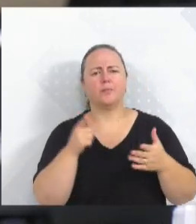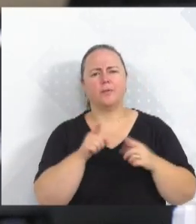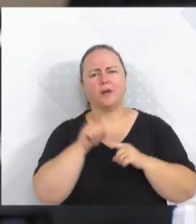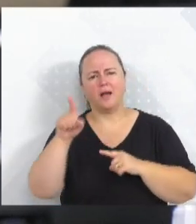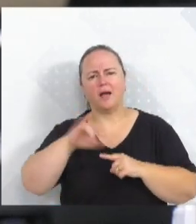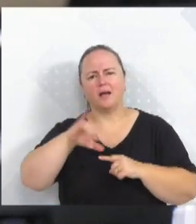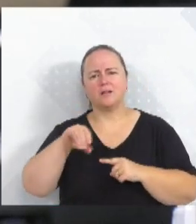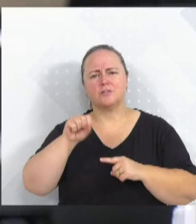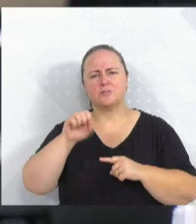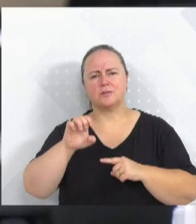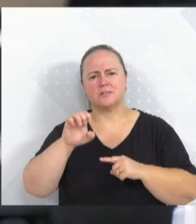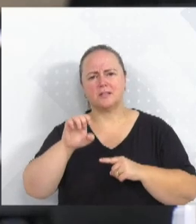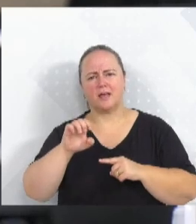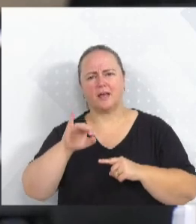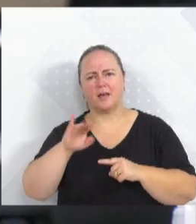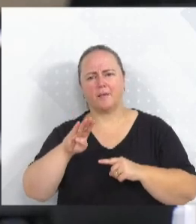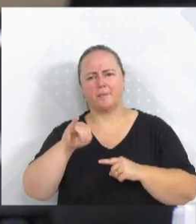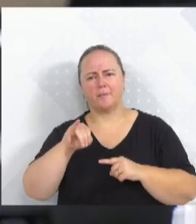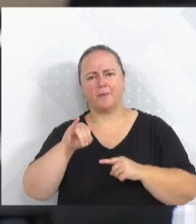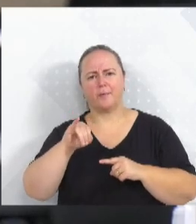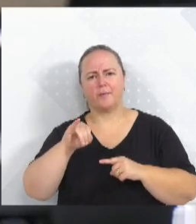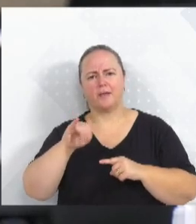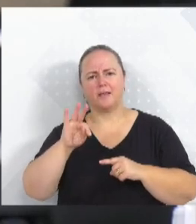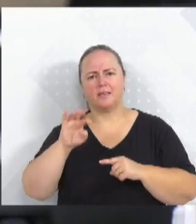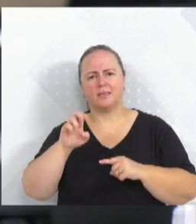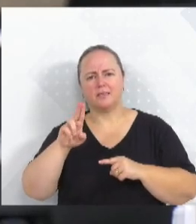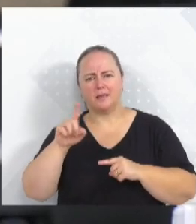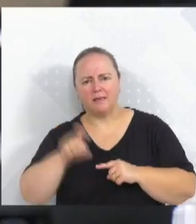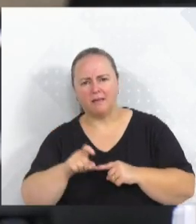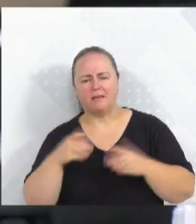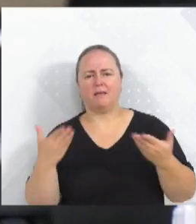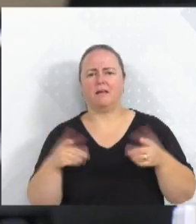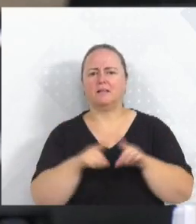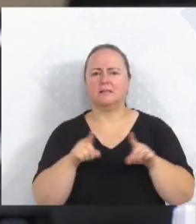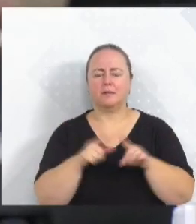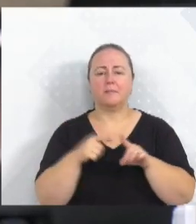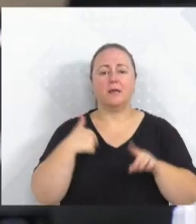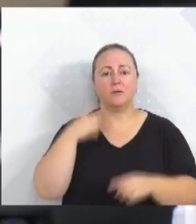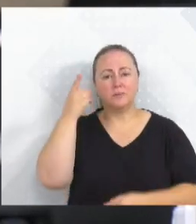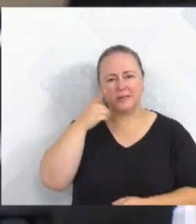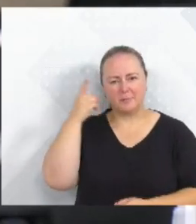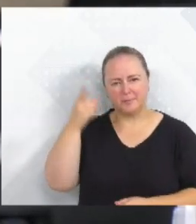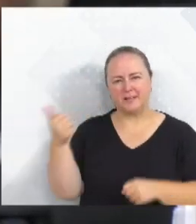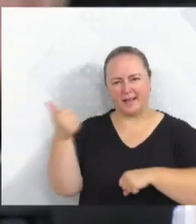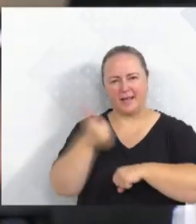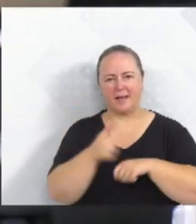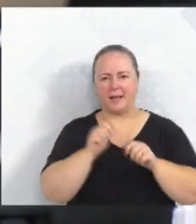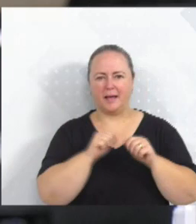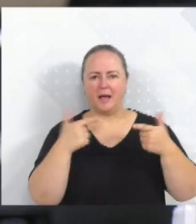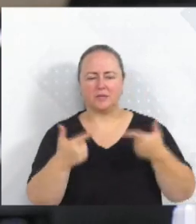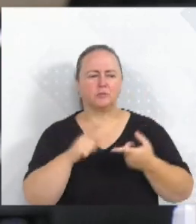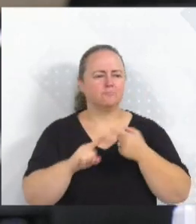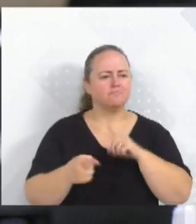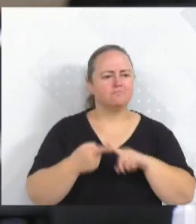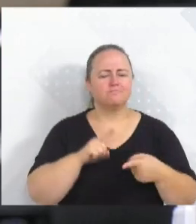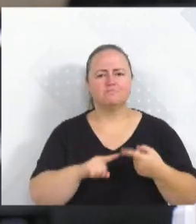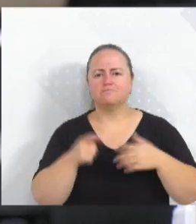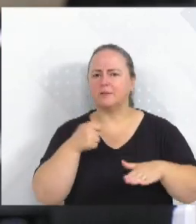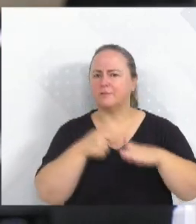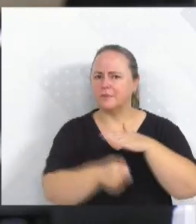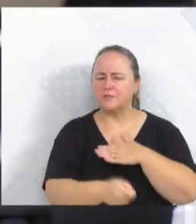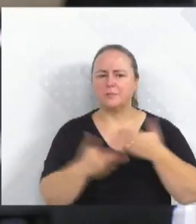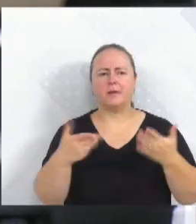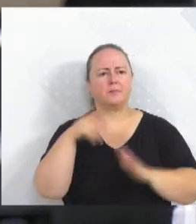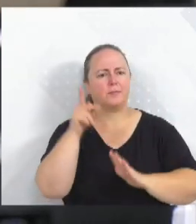LESC, enquanto deputado estadual, também tive a oportunidade de participar de uma dessas audiências que tratou sobre os vários planos, projetos, investimentos, que,